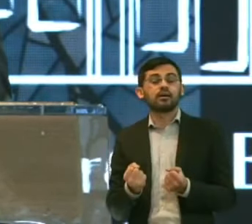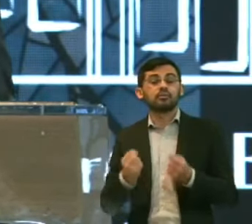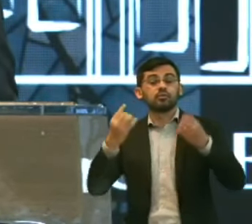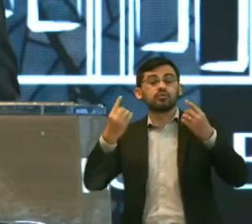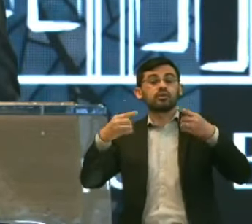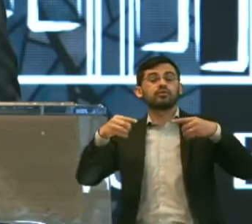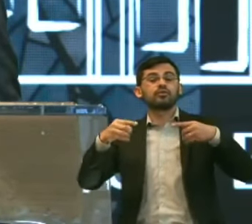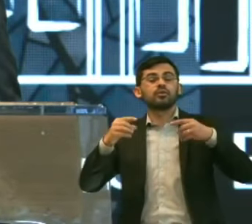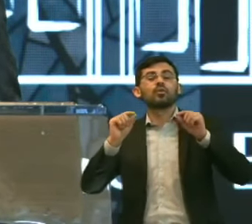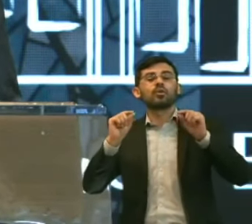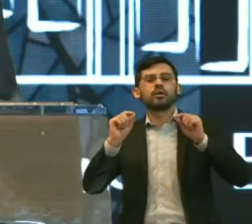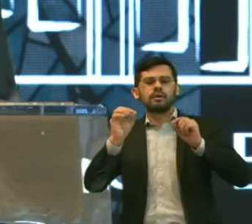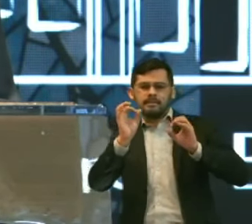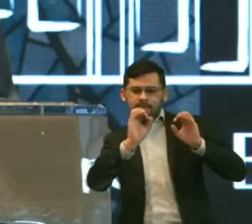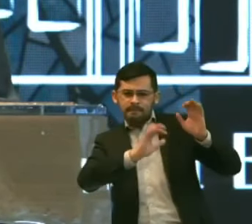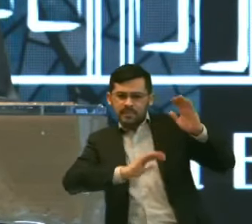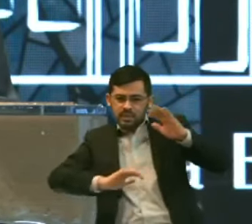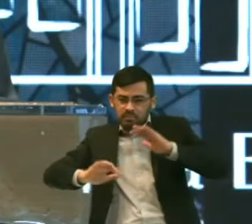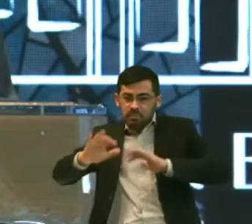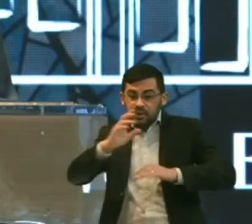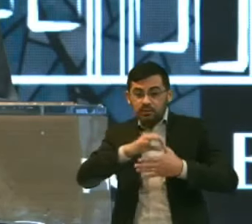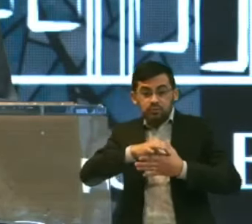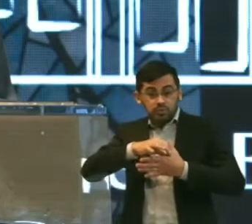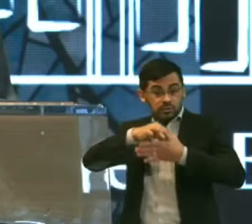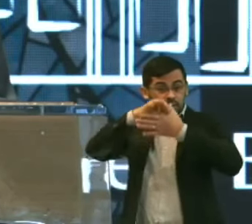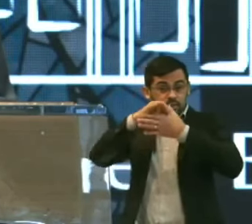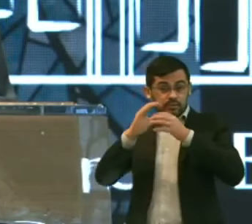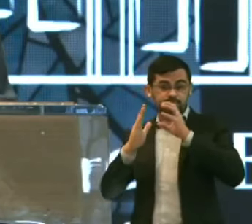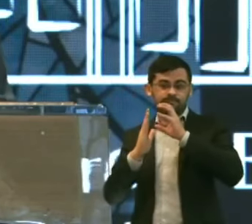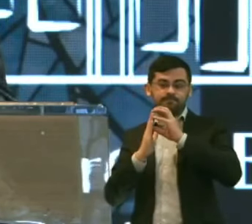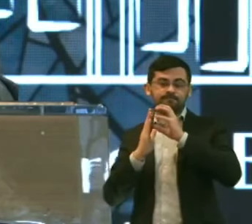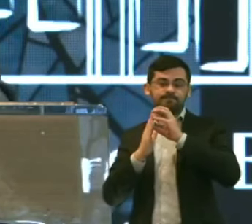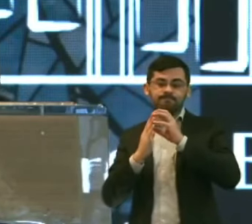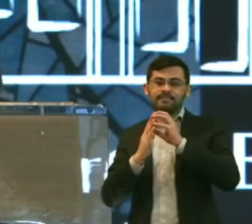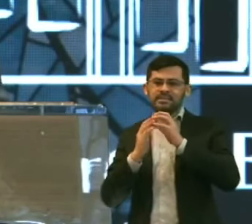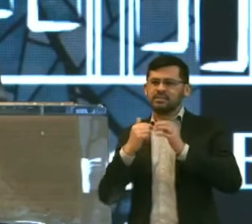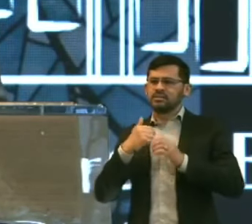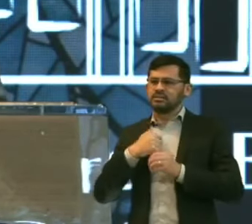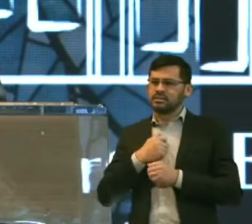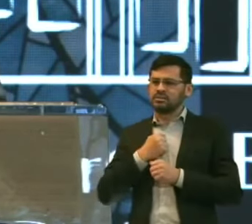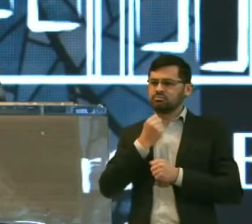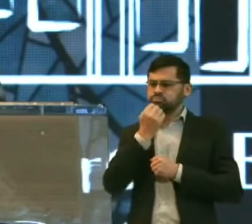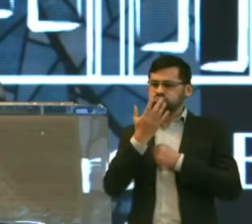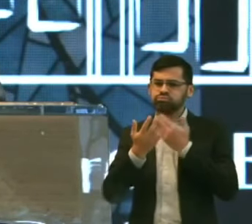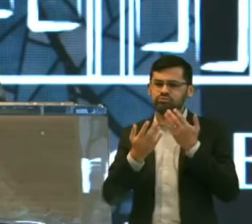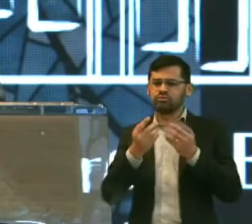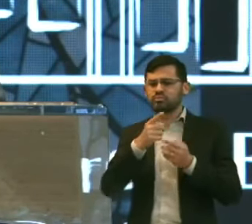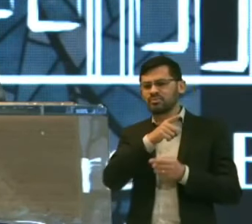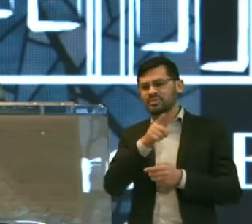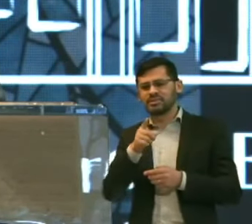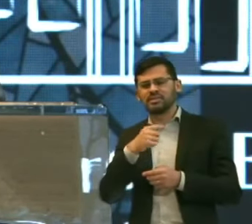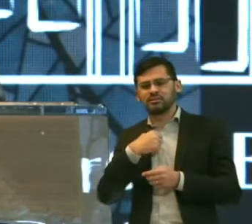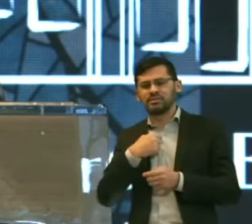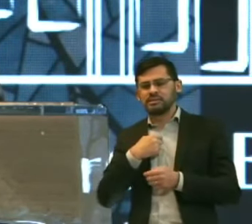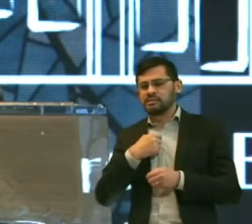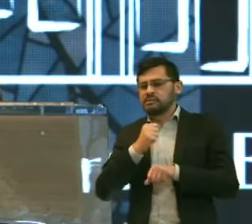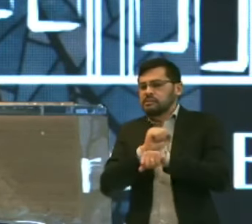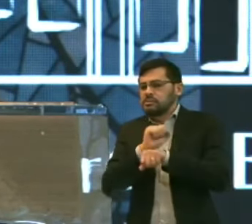desafio De serem preparados Para serem líderes de céu E eu confesso Que eu esperava mais